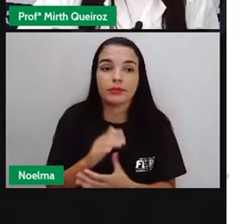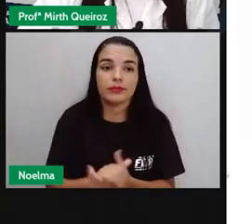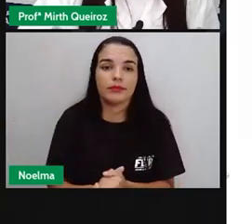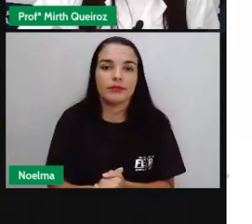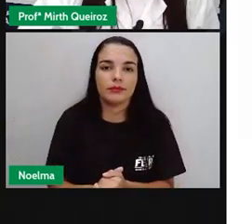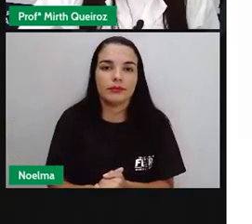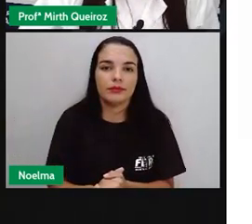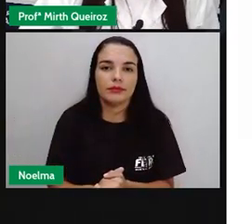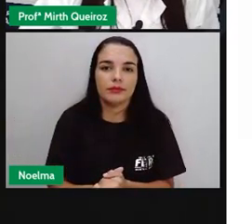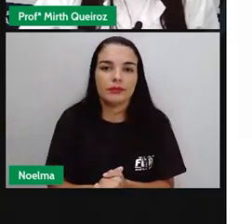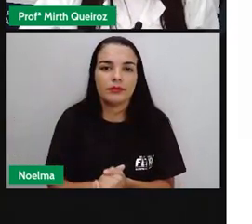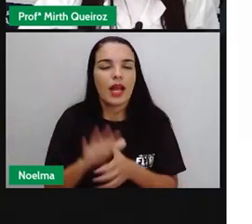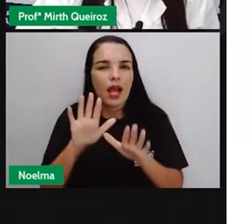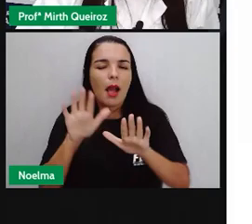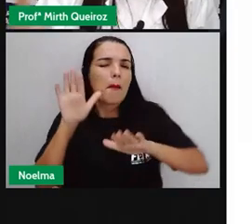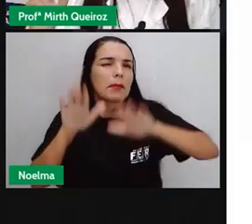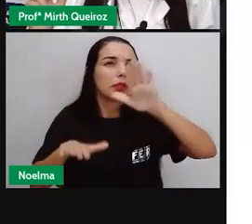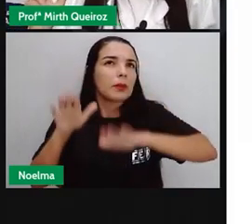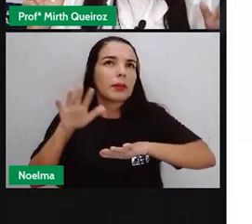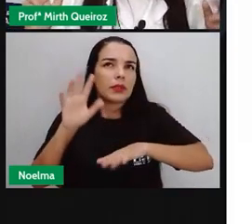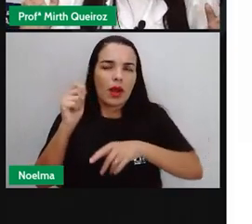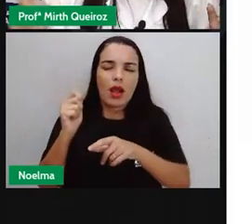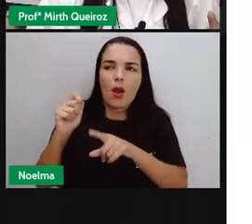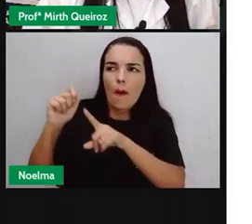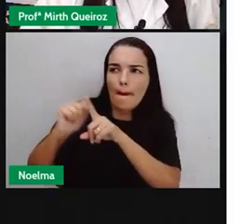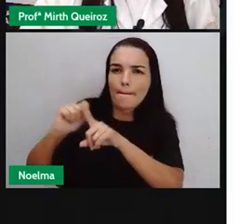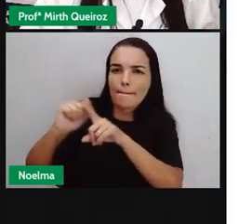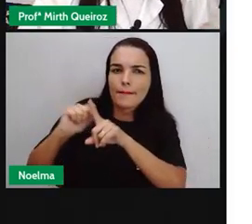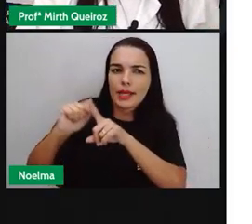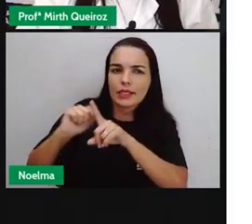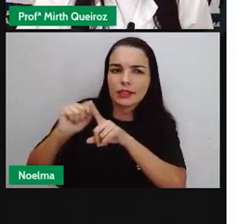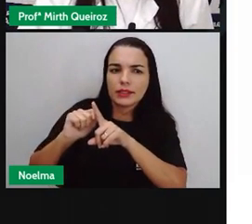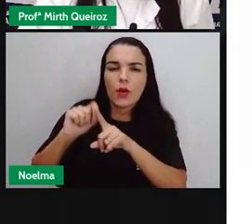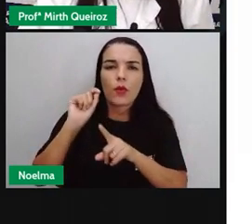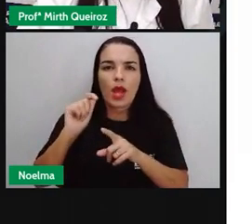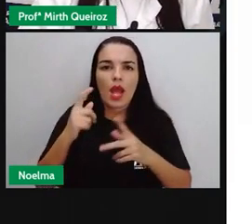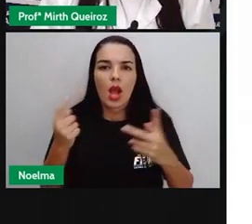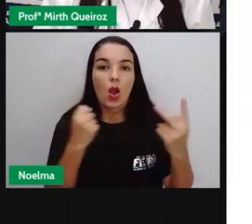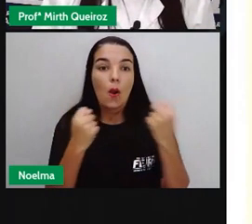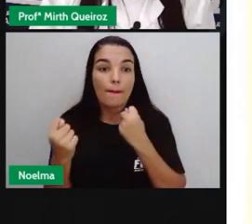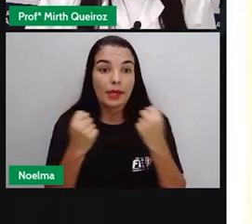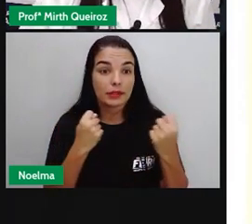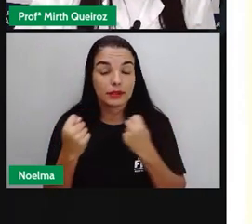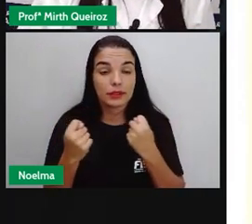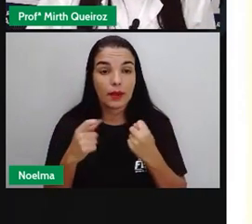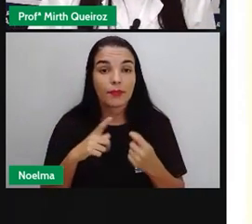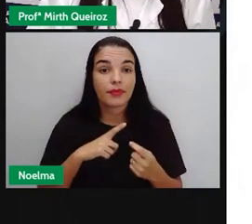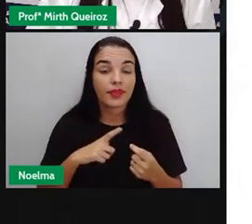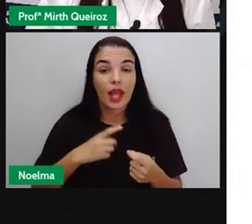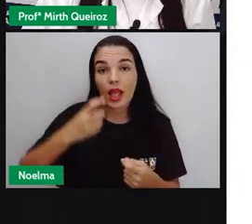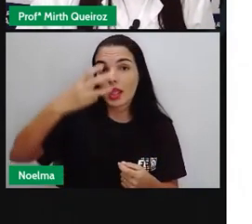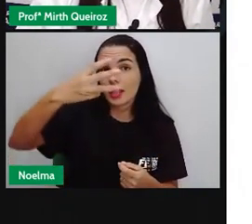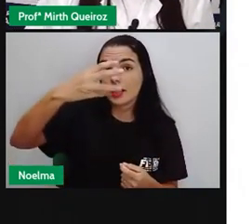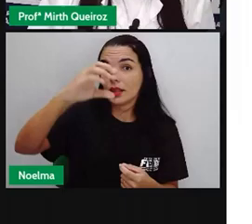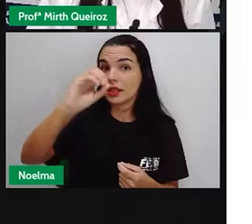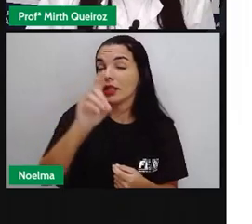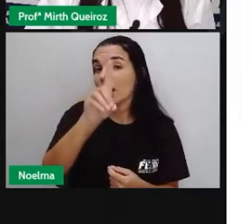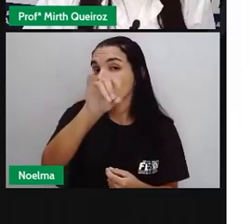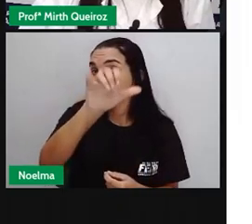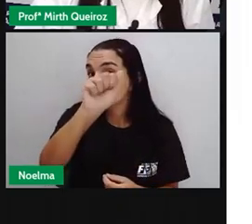Geralmente O mês que a gente chama De mês comercial Tem 30 dias Mas